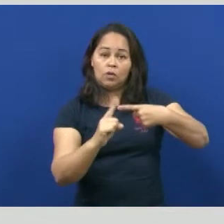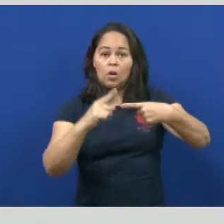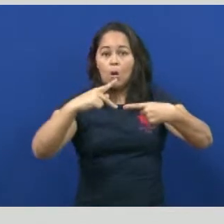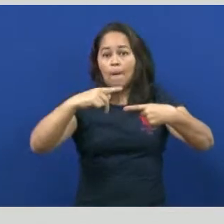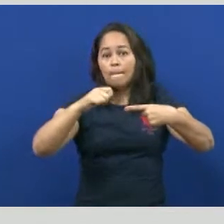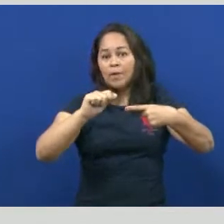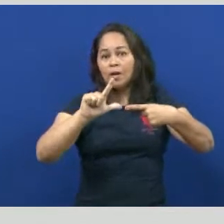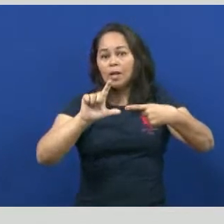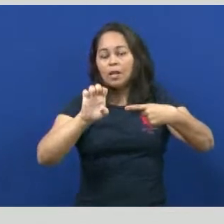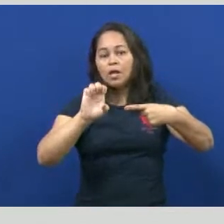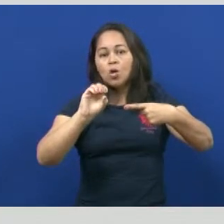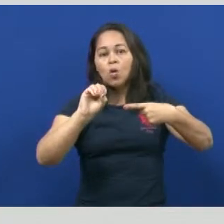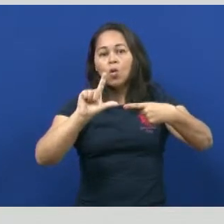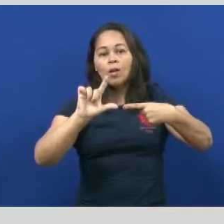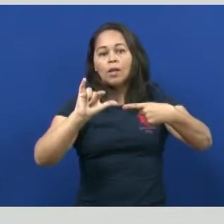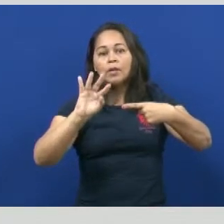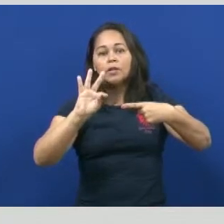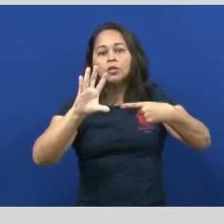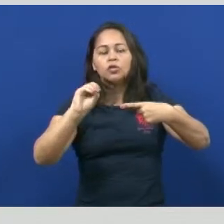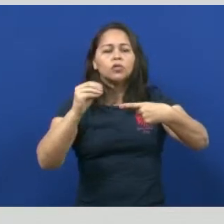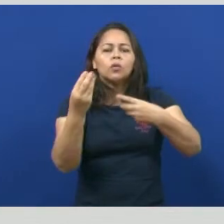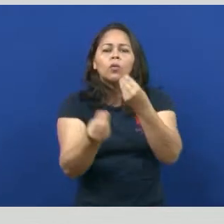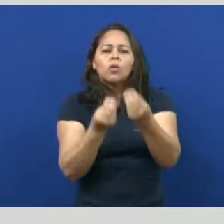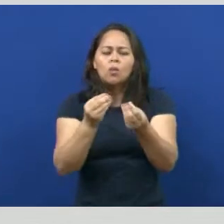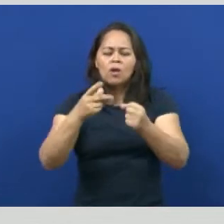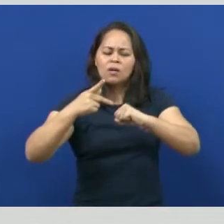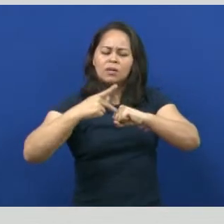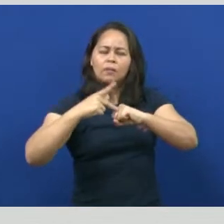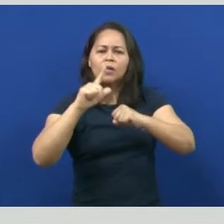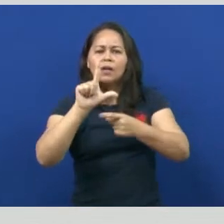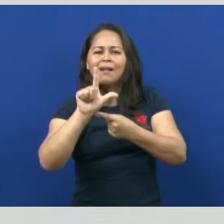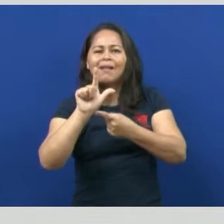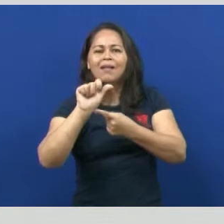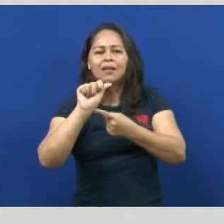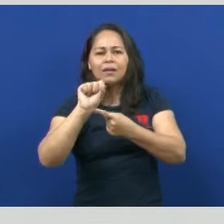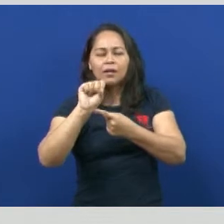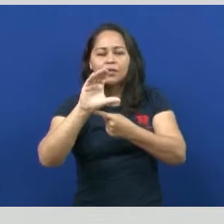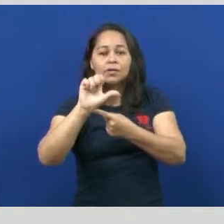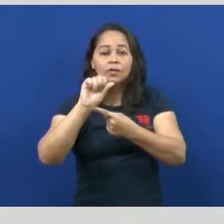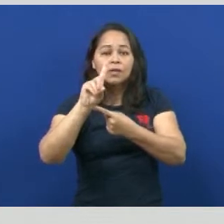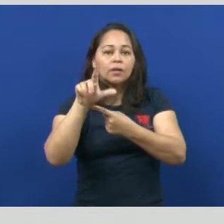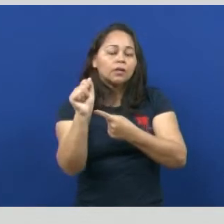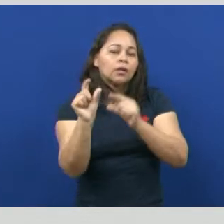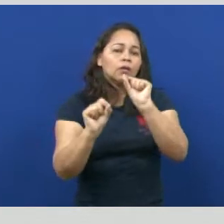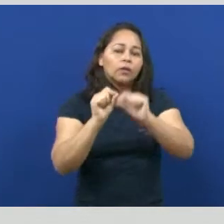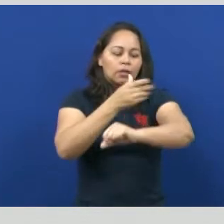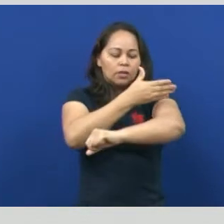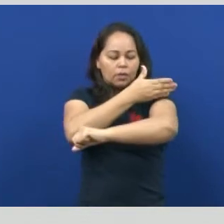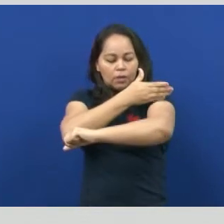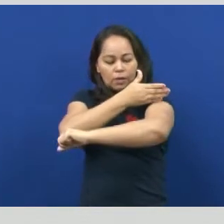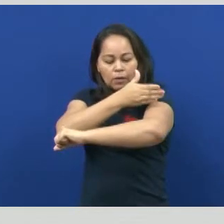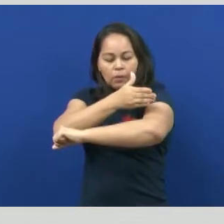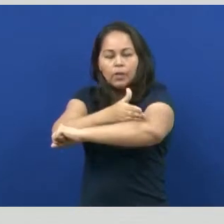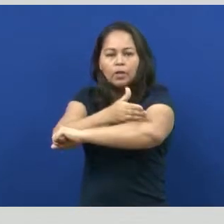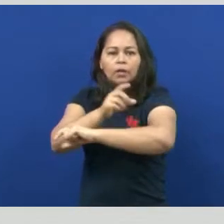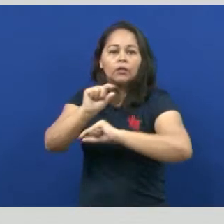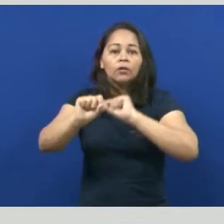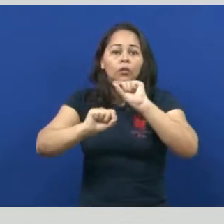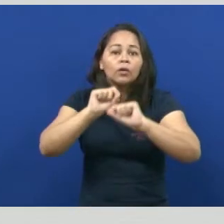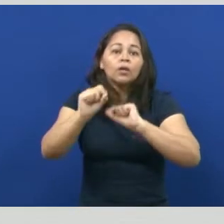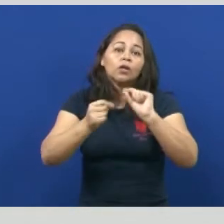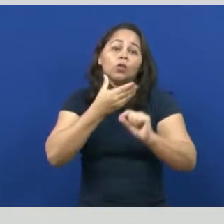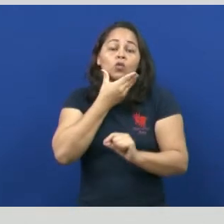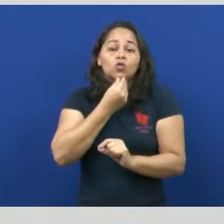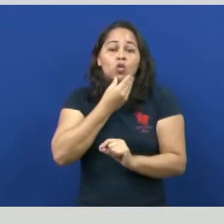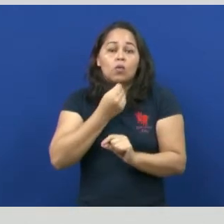período, né? Esse período da idade da pedra lascada, ele foi o período onde que os primeiros hominídeos, eles apareceram